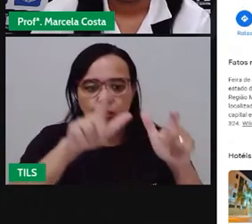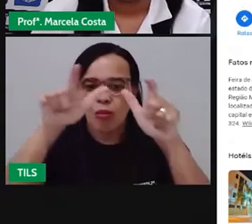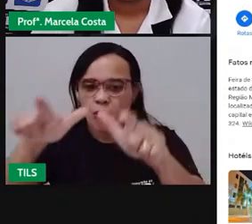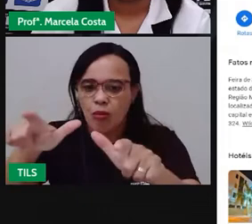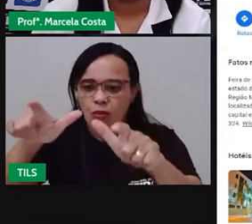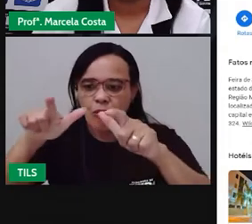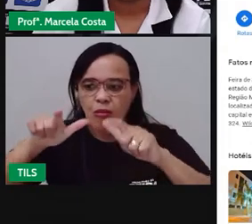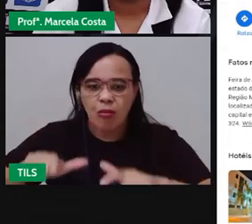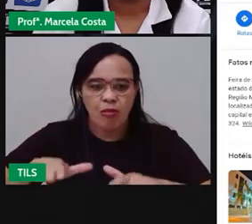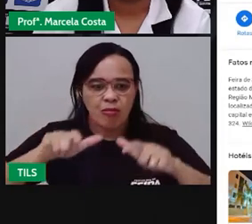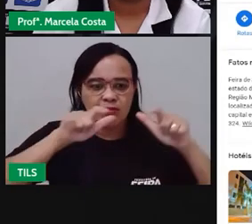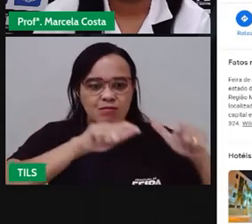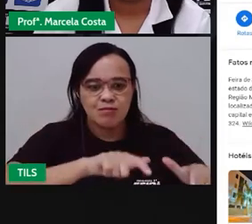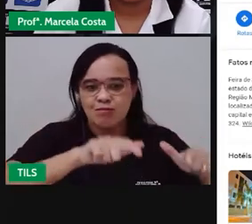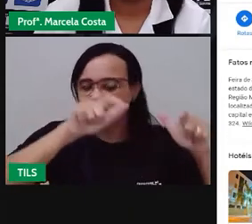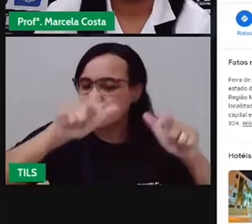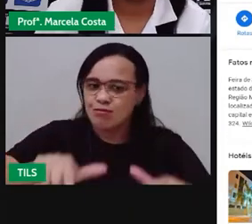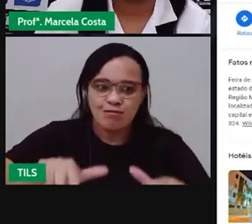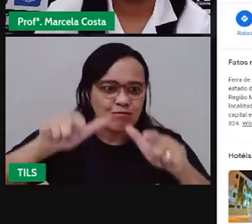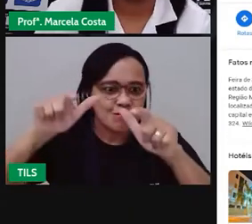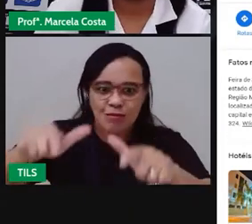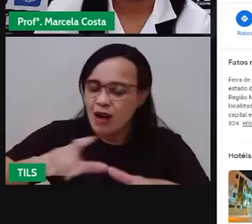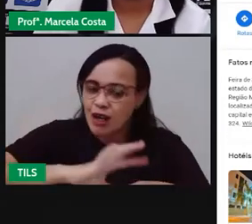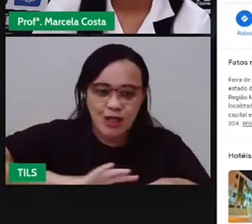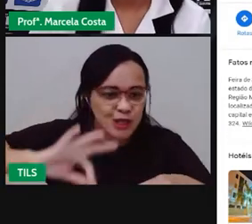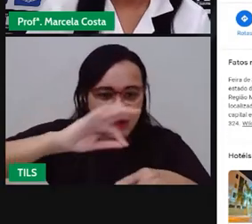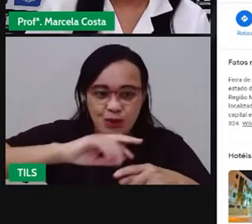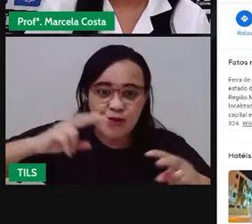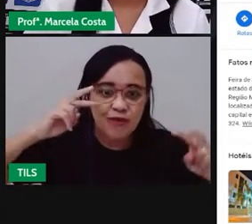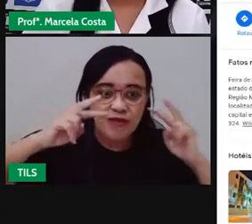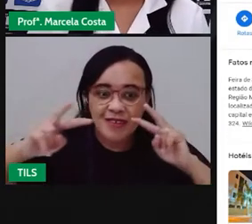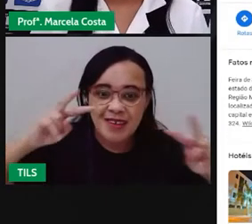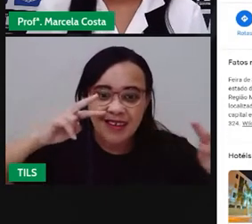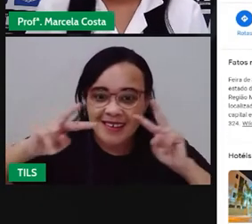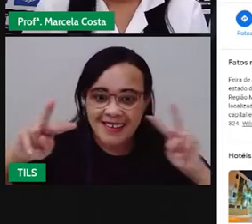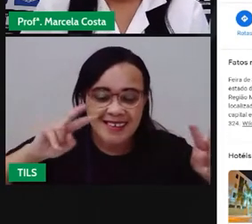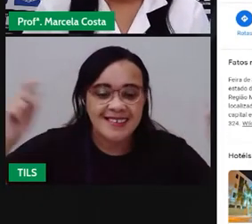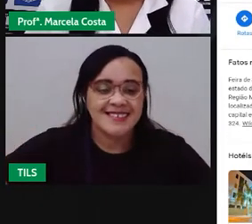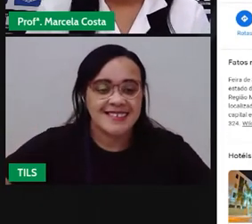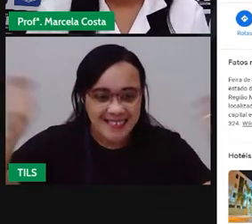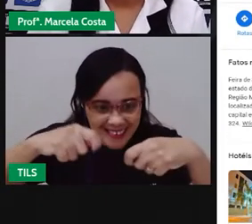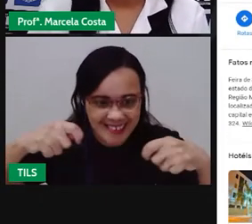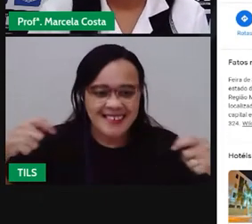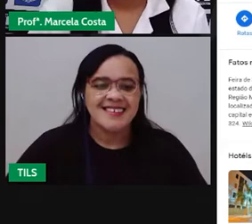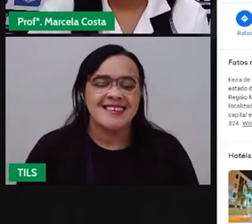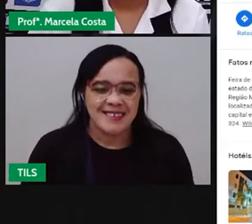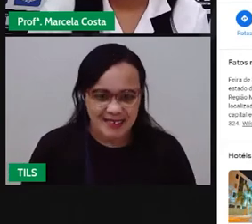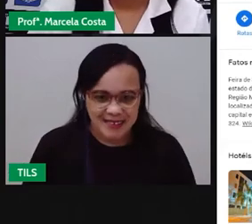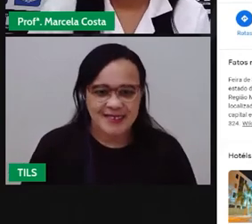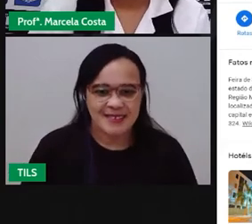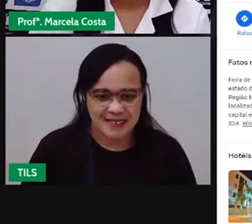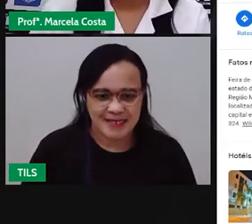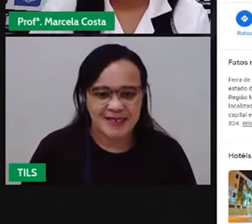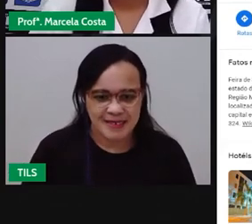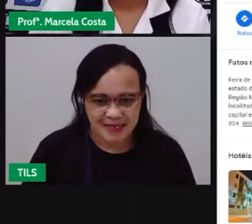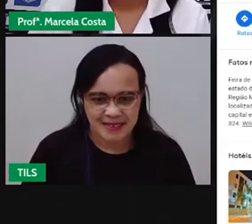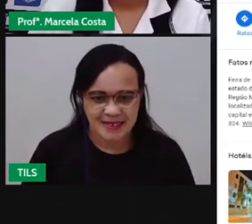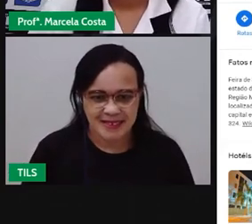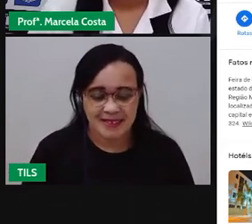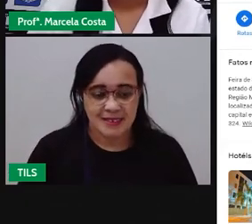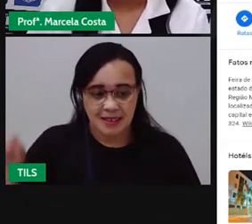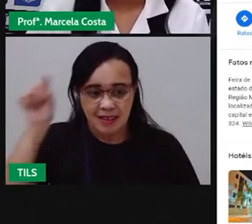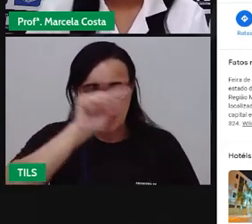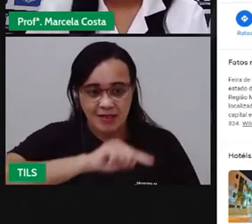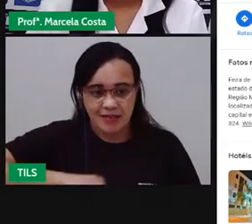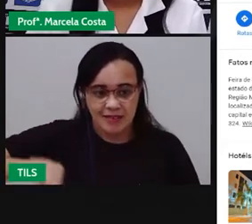Quando a gente vai dando um zoom, a gente vai conseguindo enxergar os bairros. Está vendo esse círculo aqui, crianças?